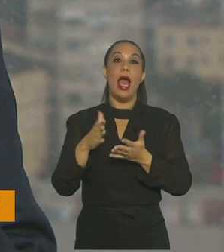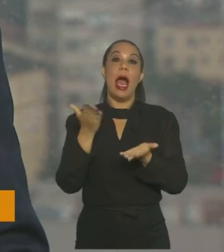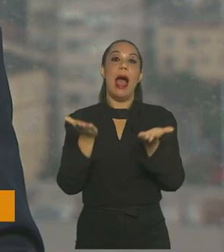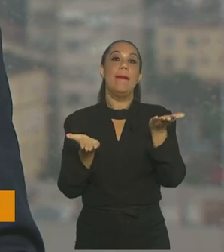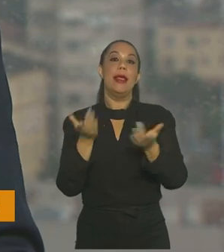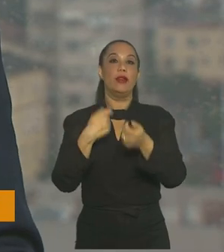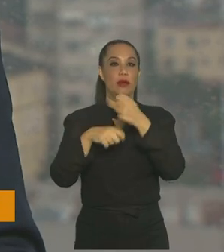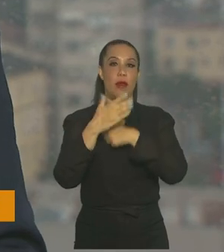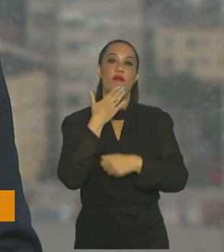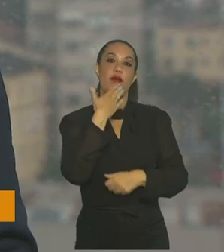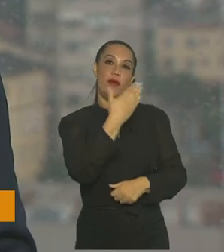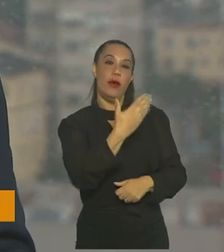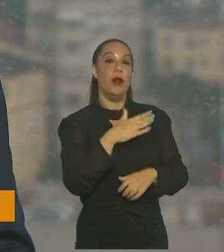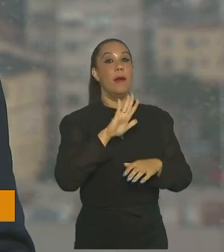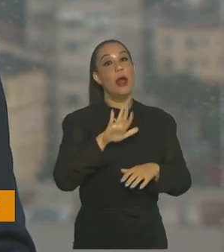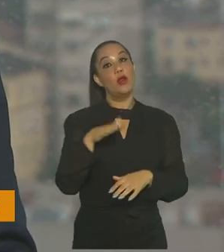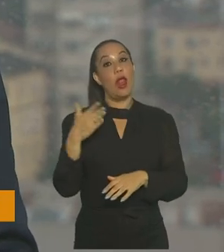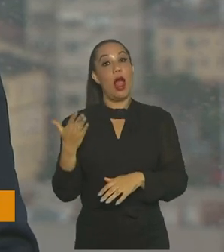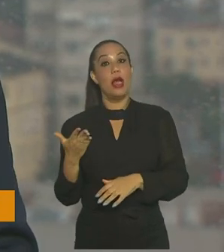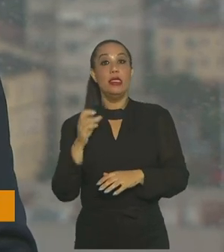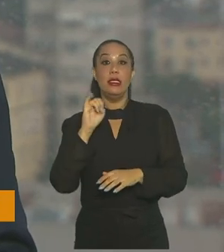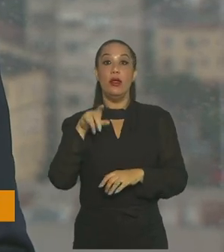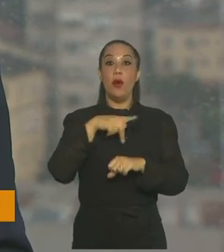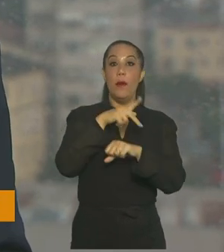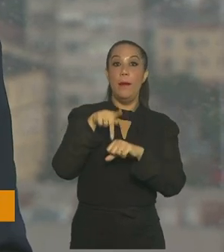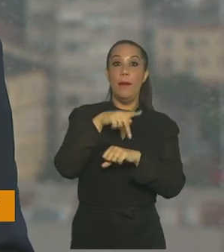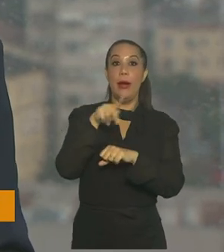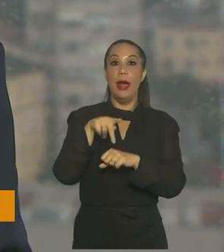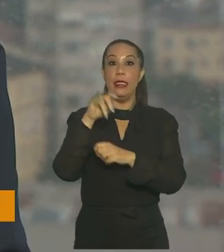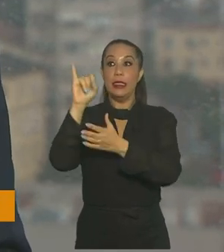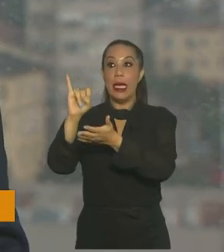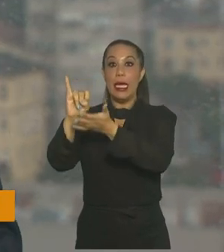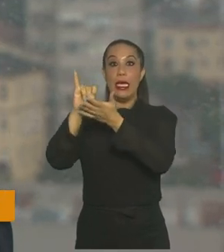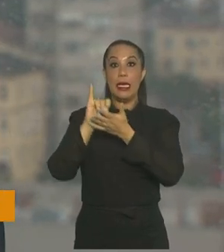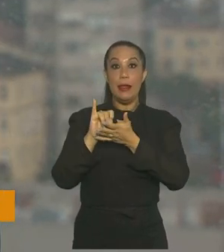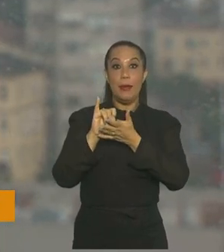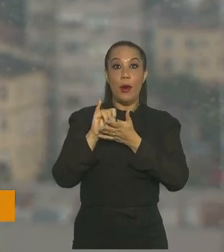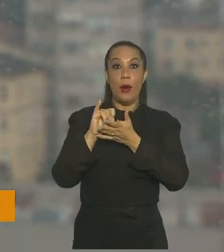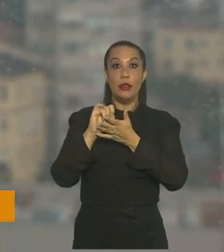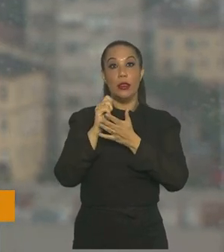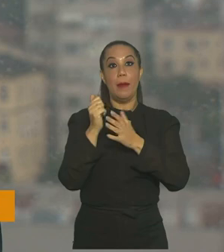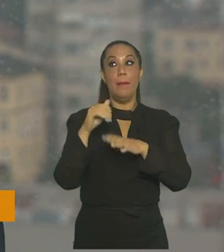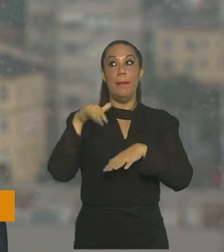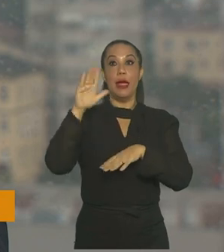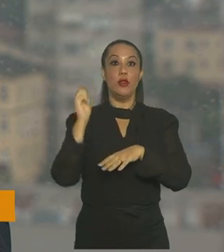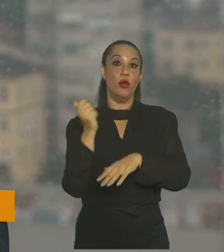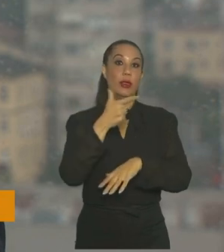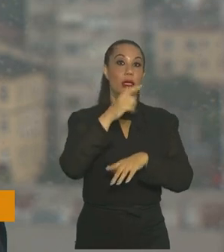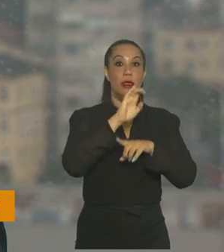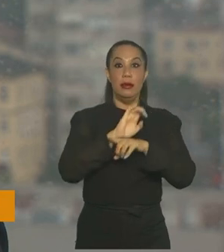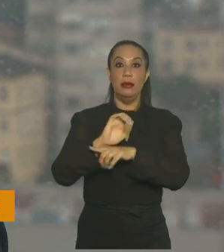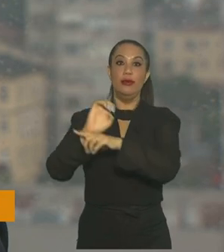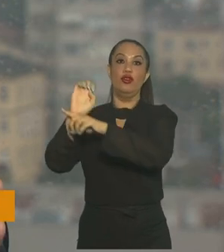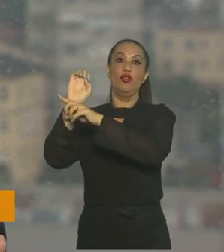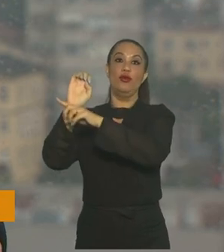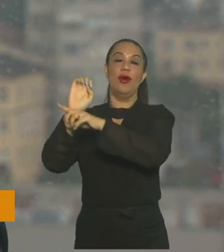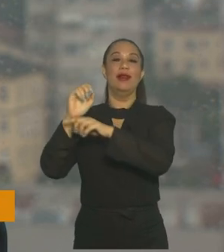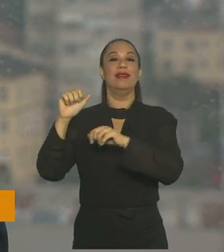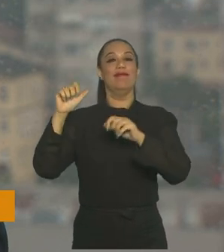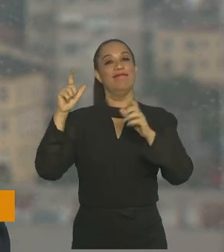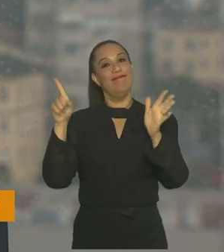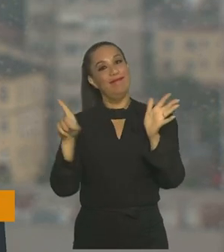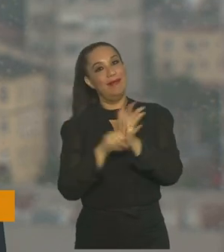comercial favorável. Por outro lado, se o país importa mais do que exporta, ele está com a balança comercial